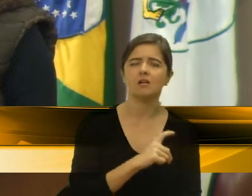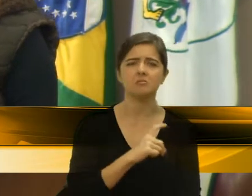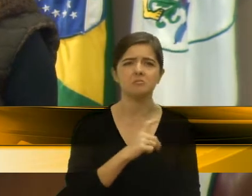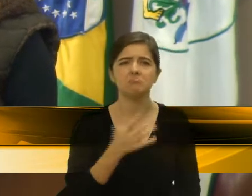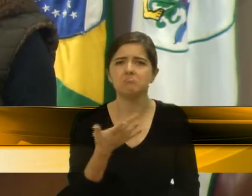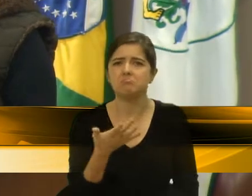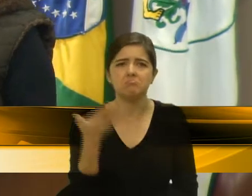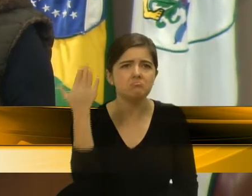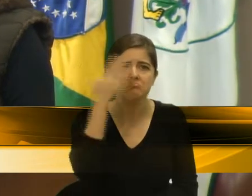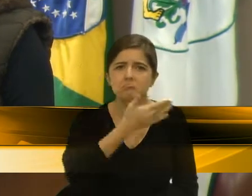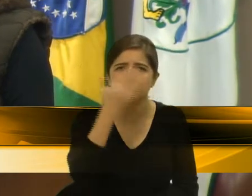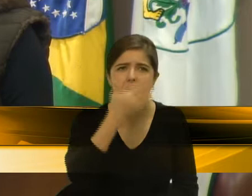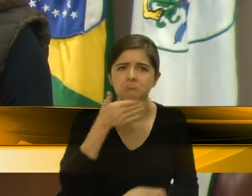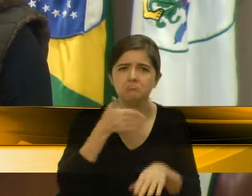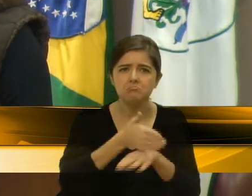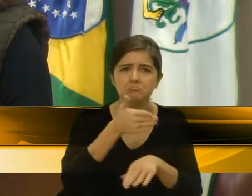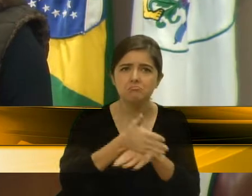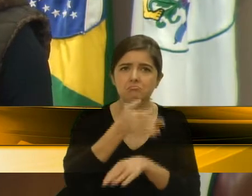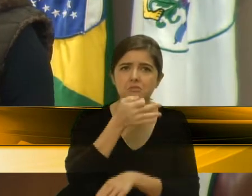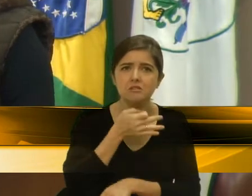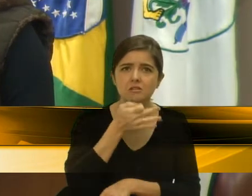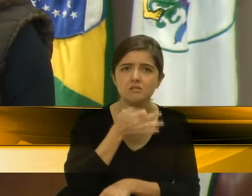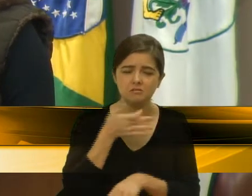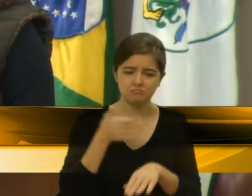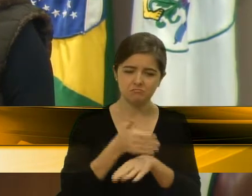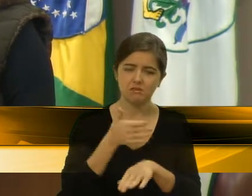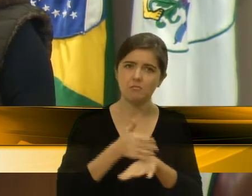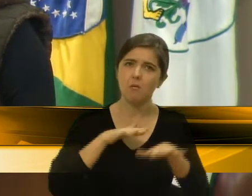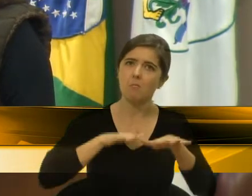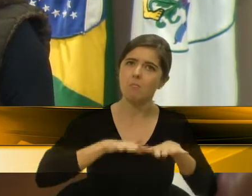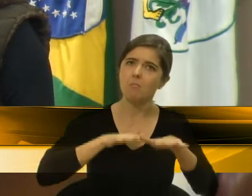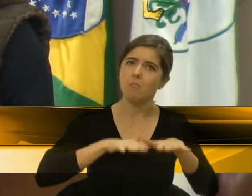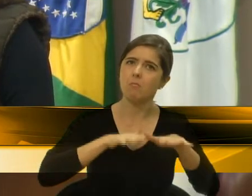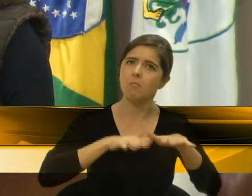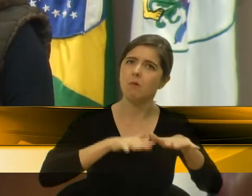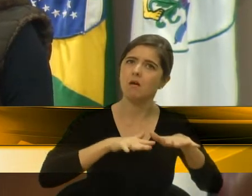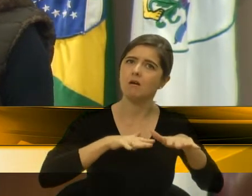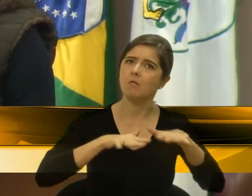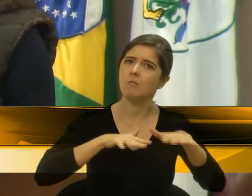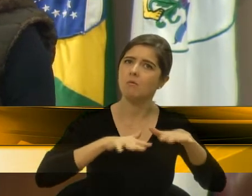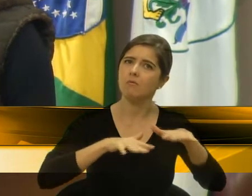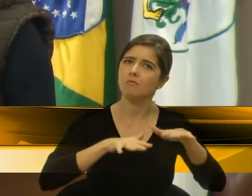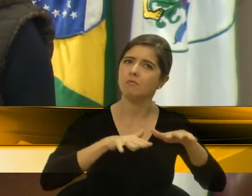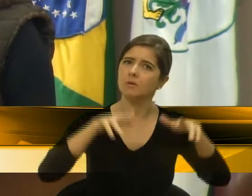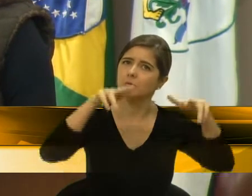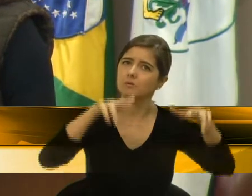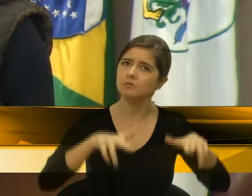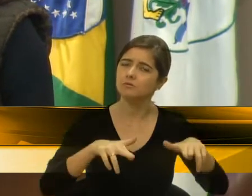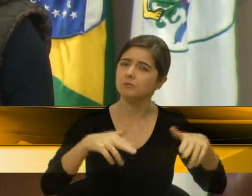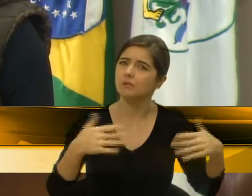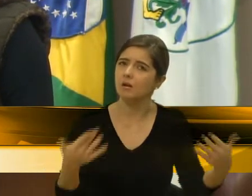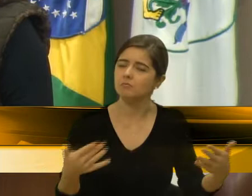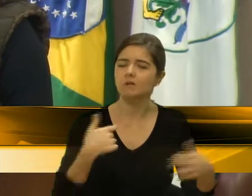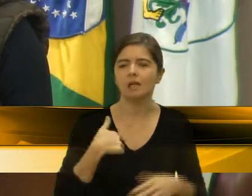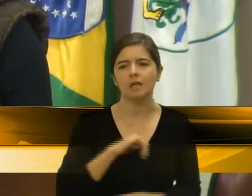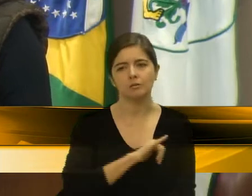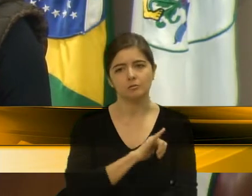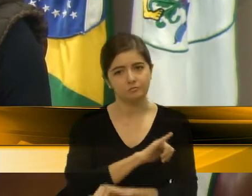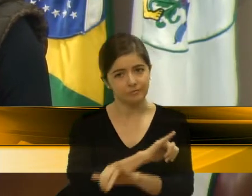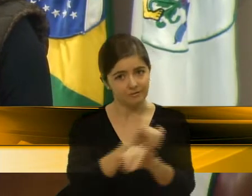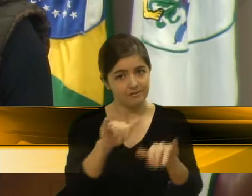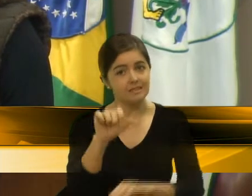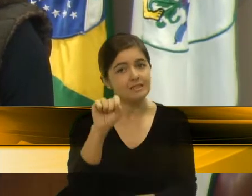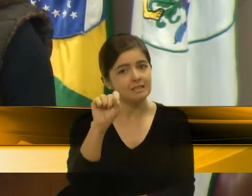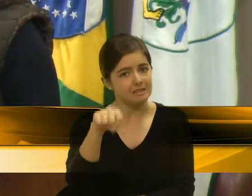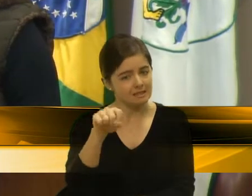Caxias participando de movimentos regionais. Então, eu reiterei que Caxias do Sul, sim,